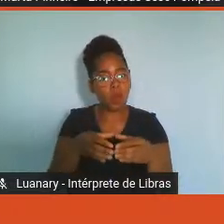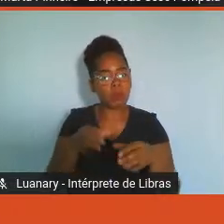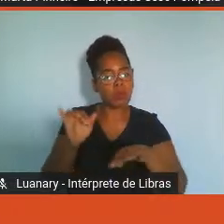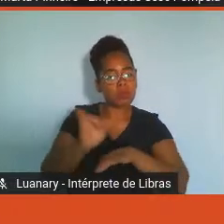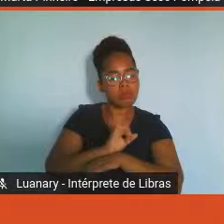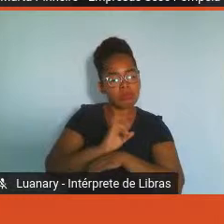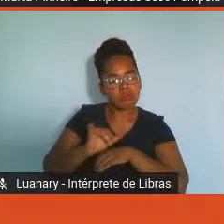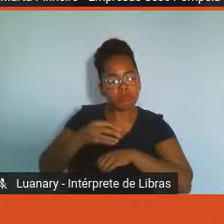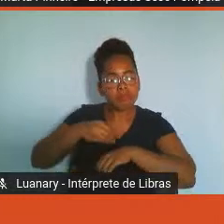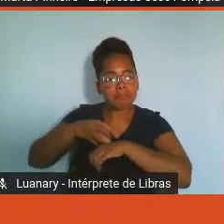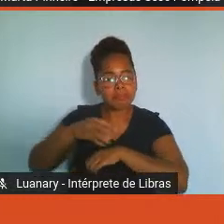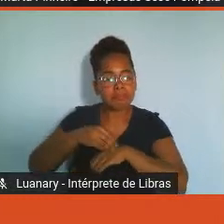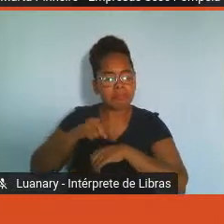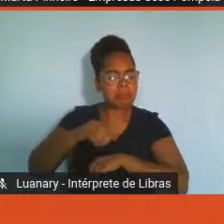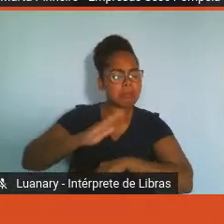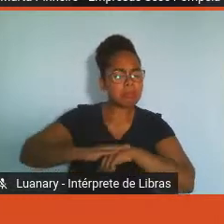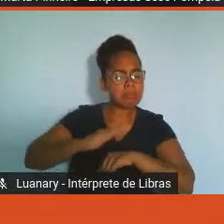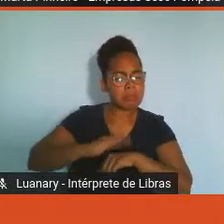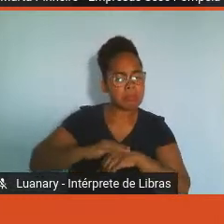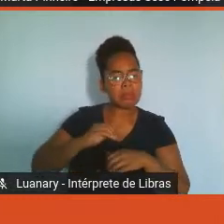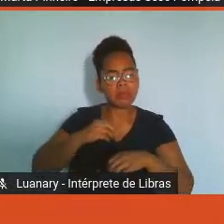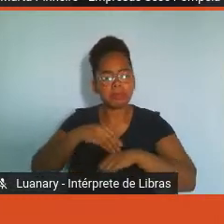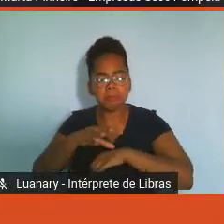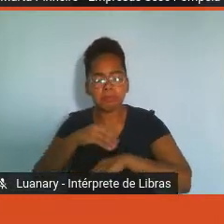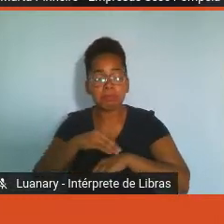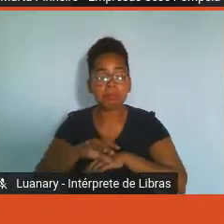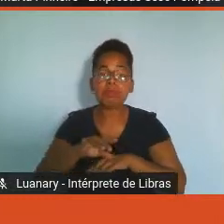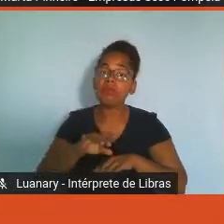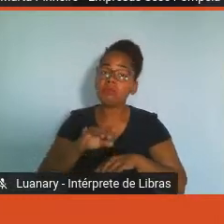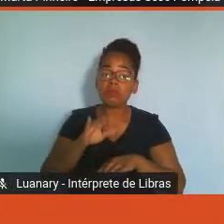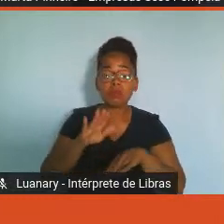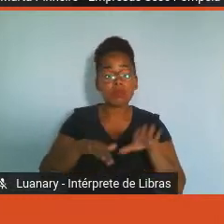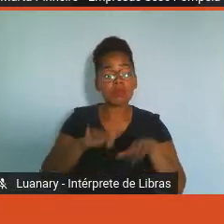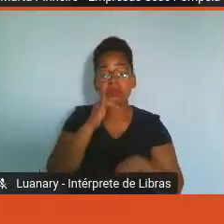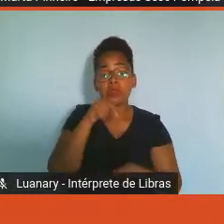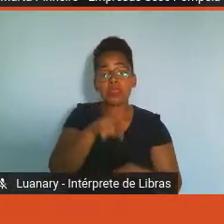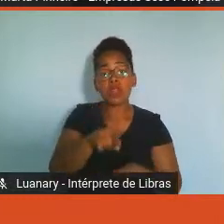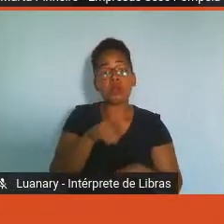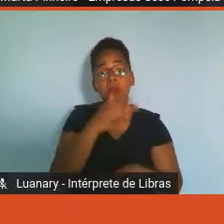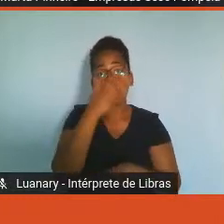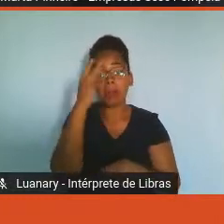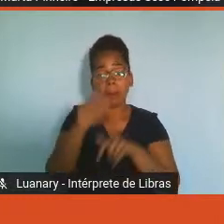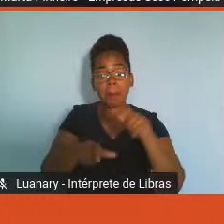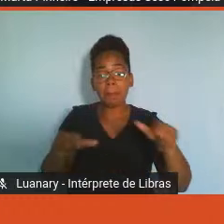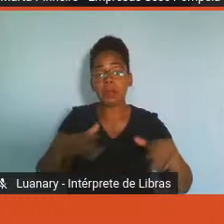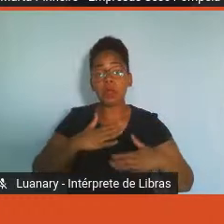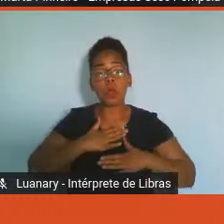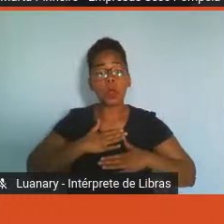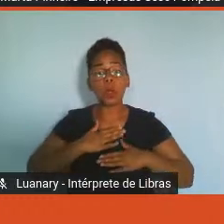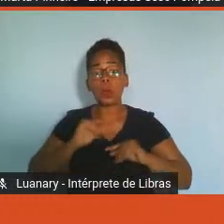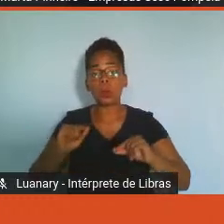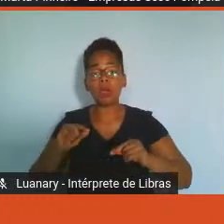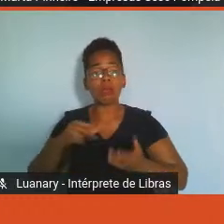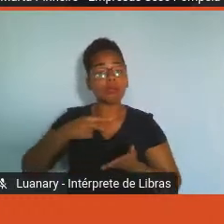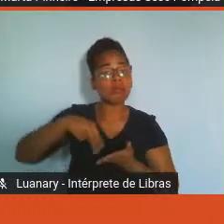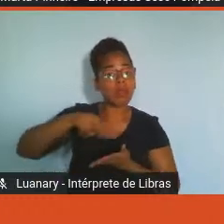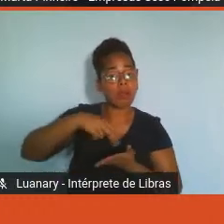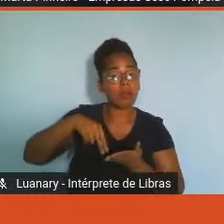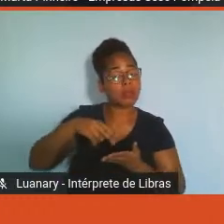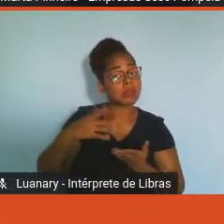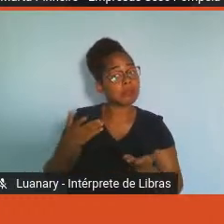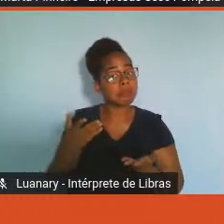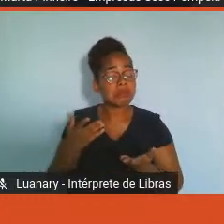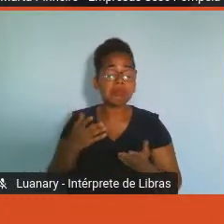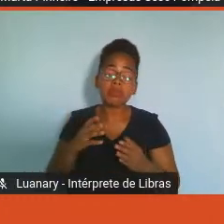grupo tem intenção e gosta de fazer é dança, né? Então, a avaliação da